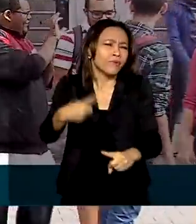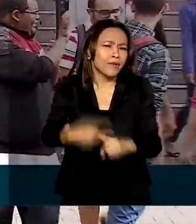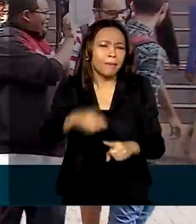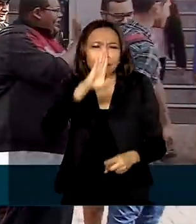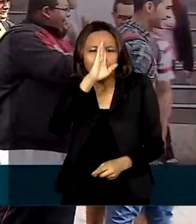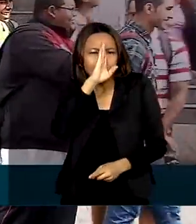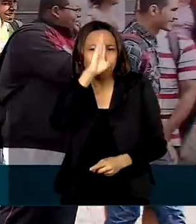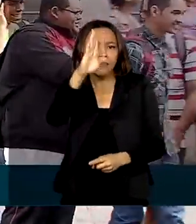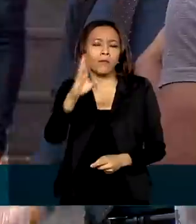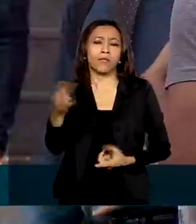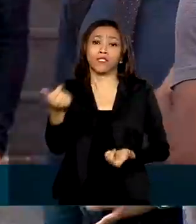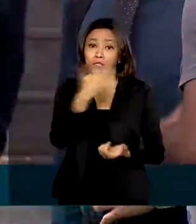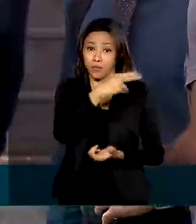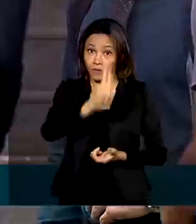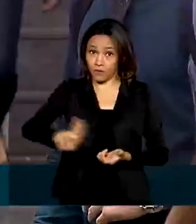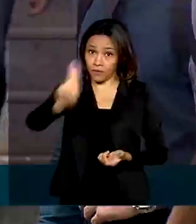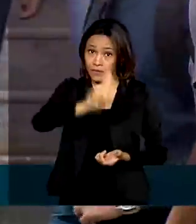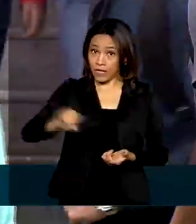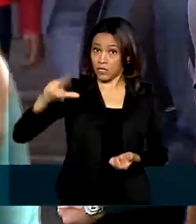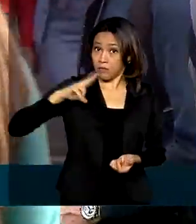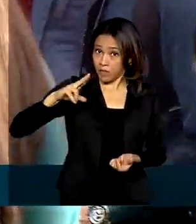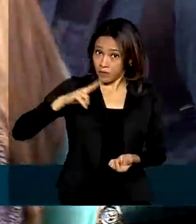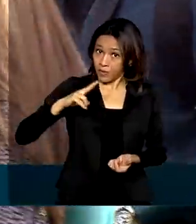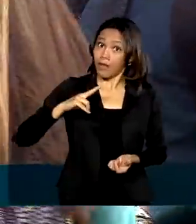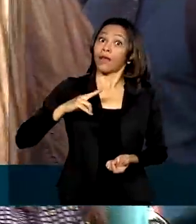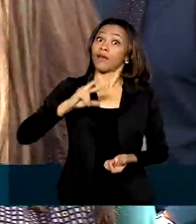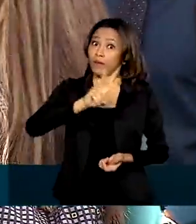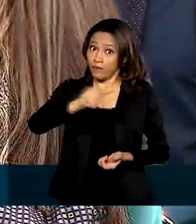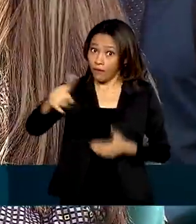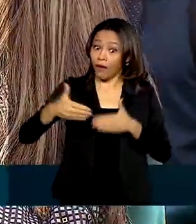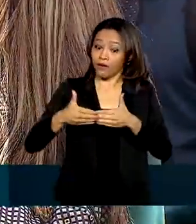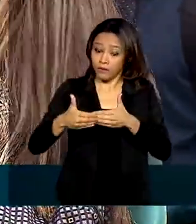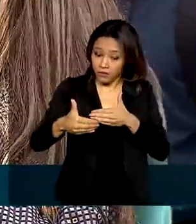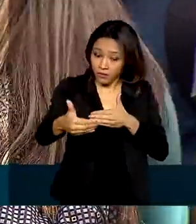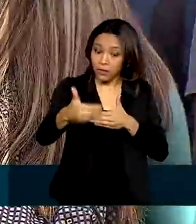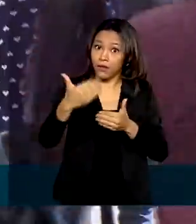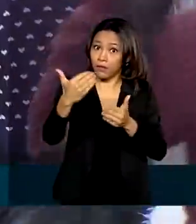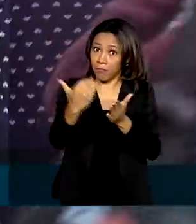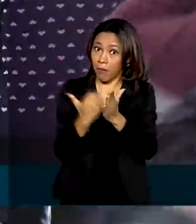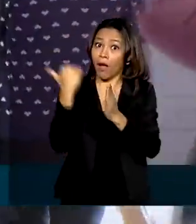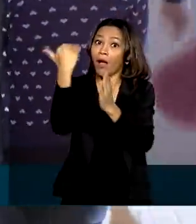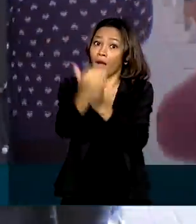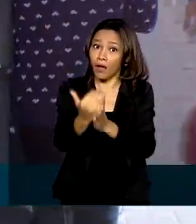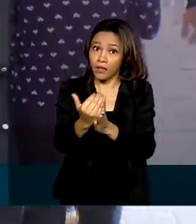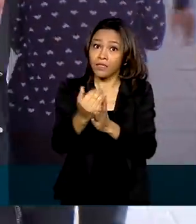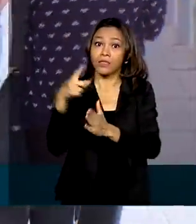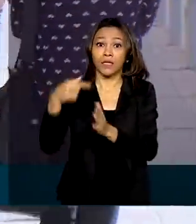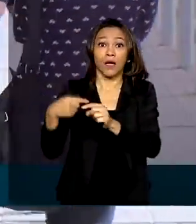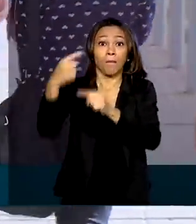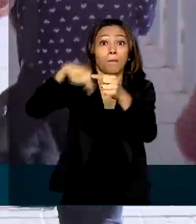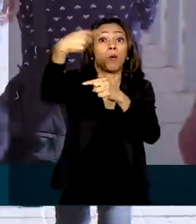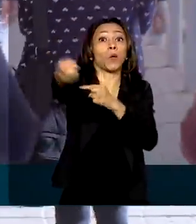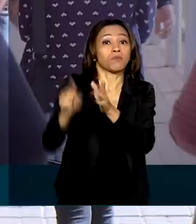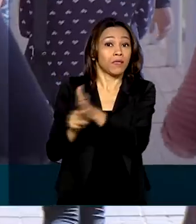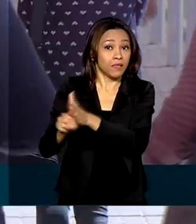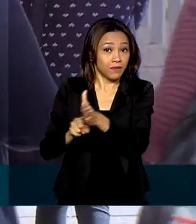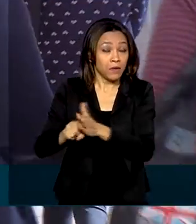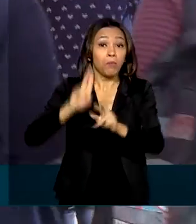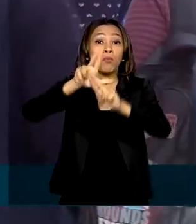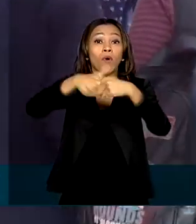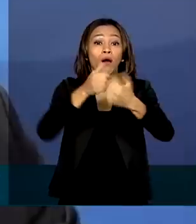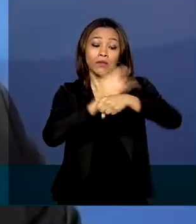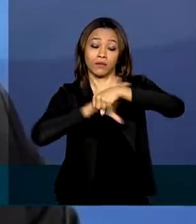instituições particulares e deve ser ainda maior no próximo Censo. Por causa da pandemia do novo